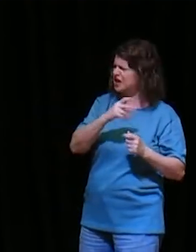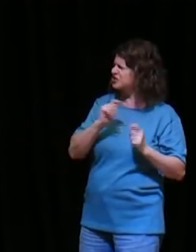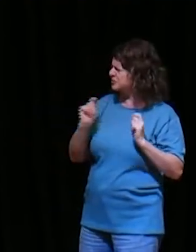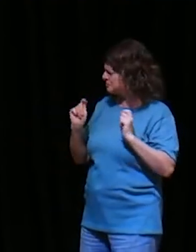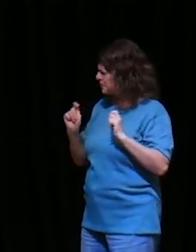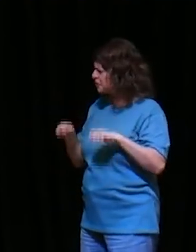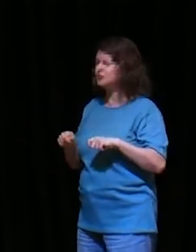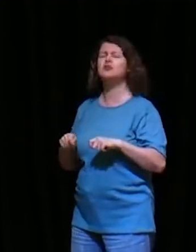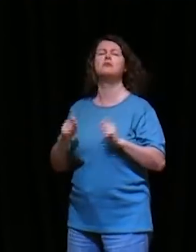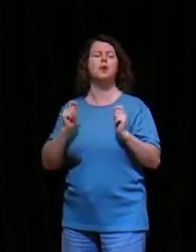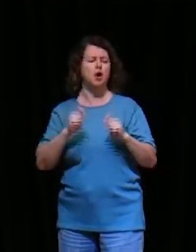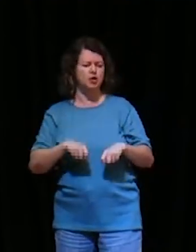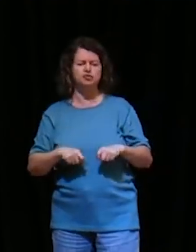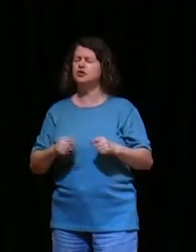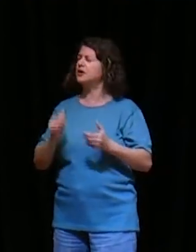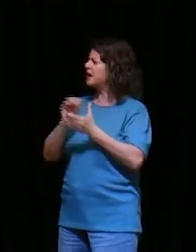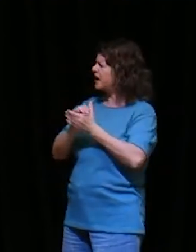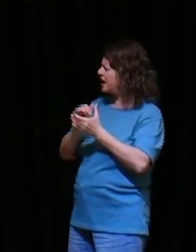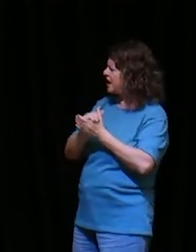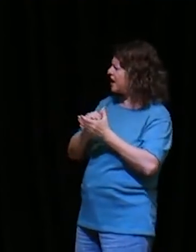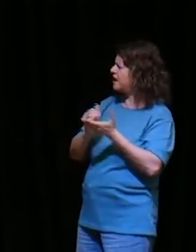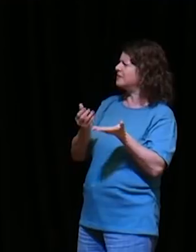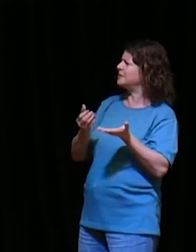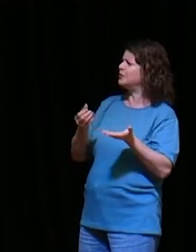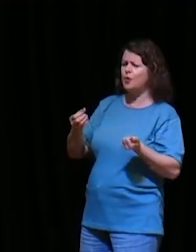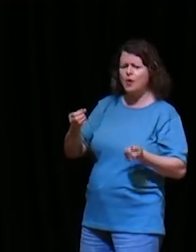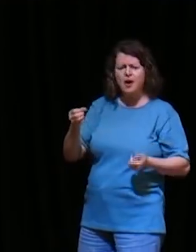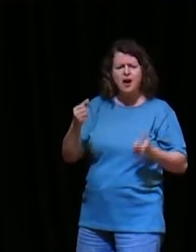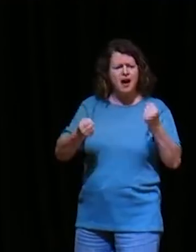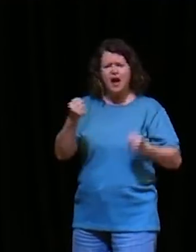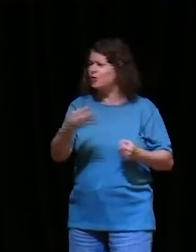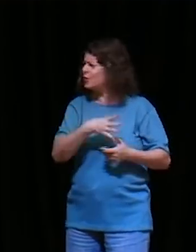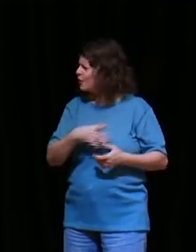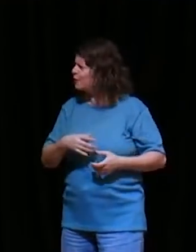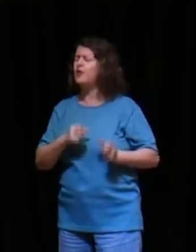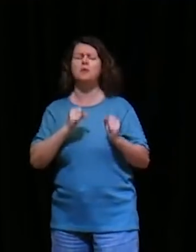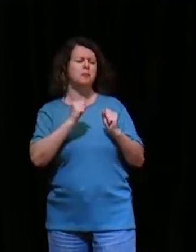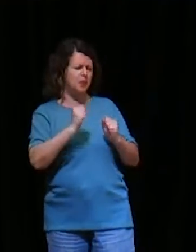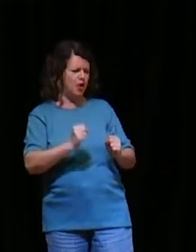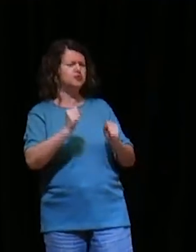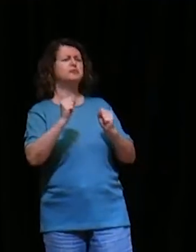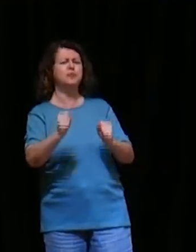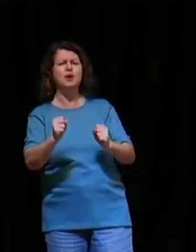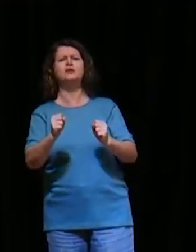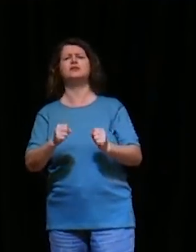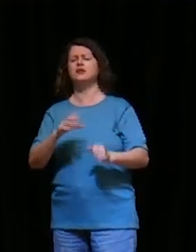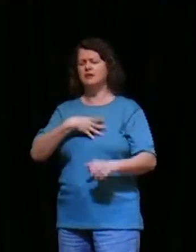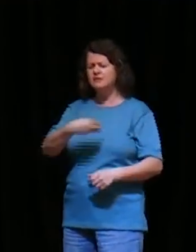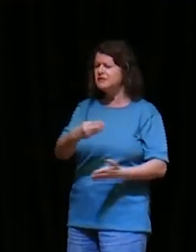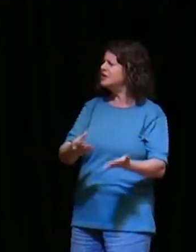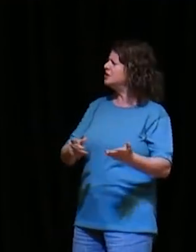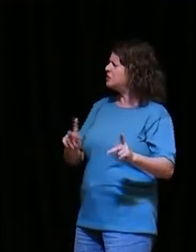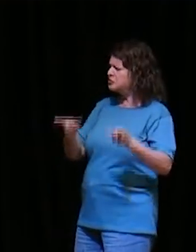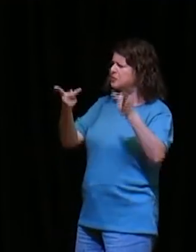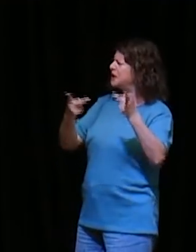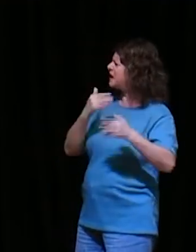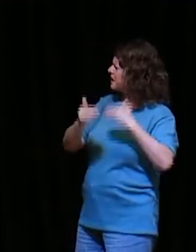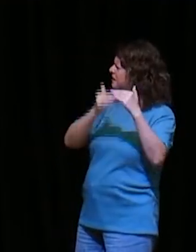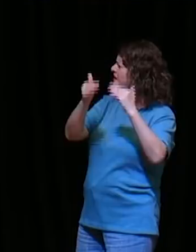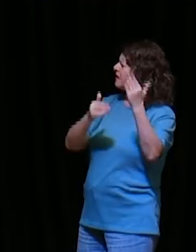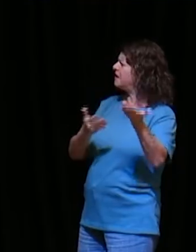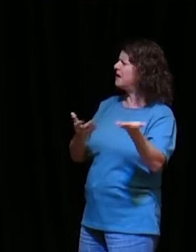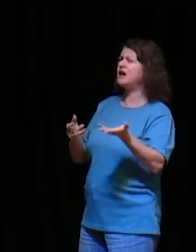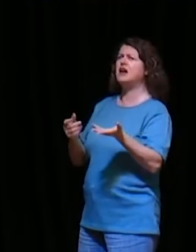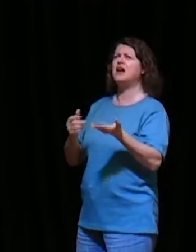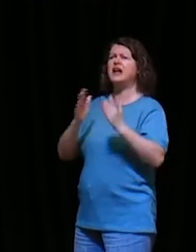Pode, eu posso orar, pelo meu casamento? Pode, eu posso orar, pelo meu filho? Pode, eu posso orar, para prosperar? Pode, eu posso